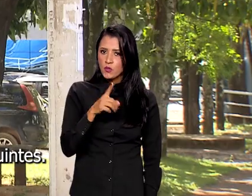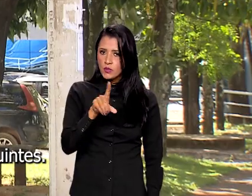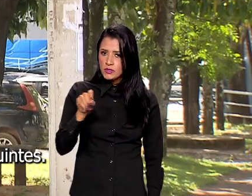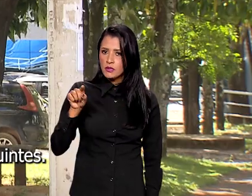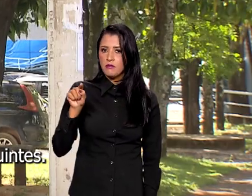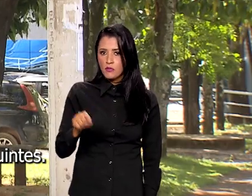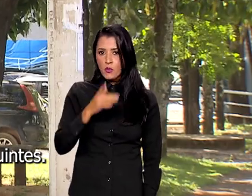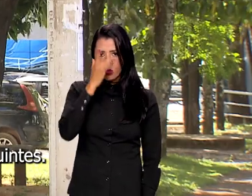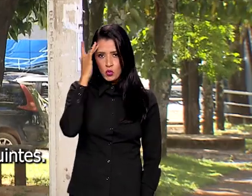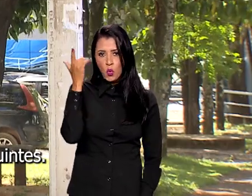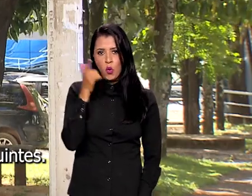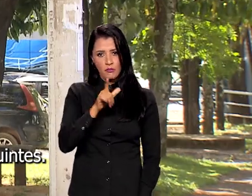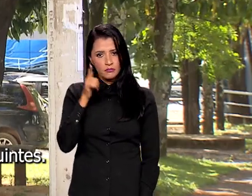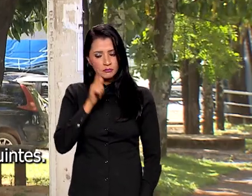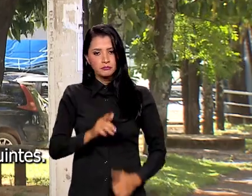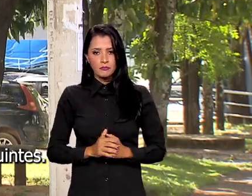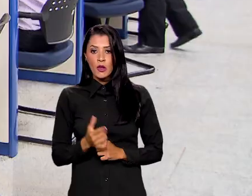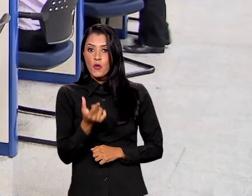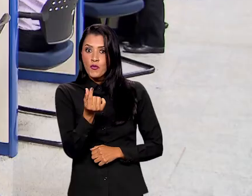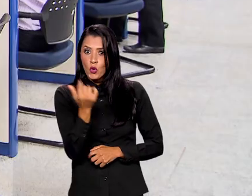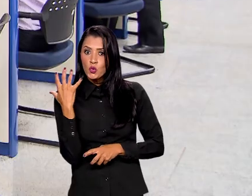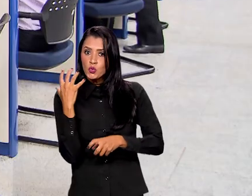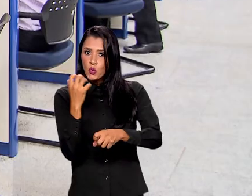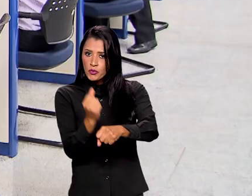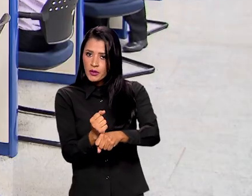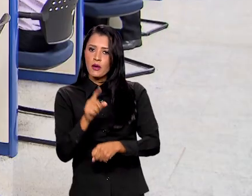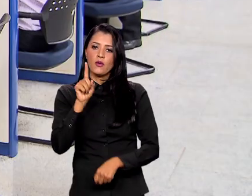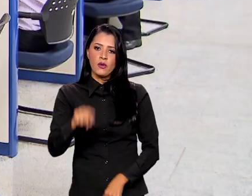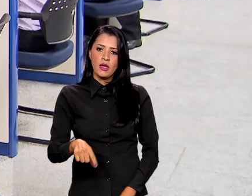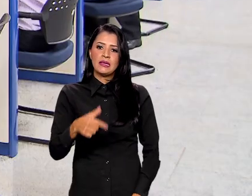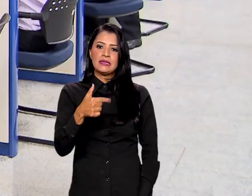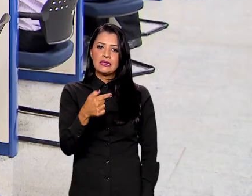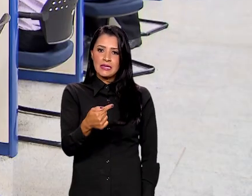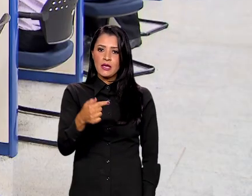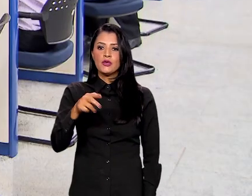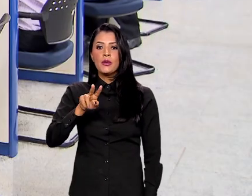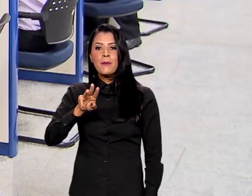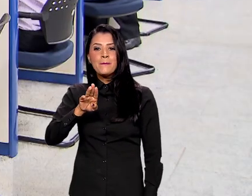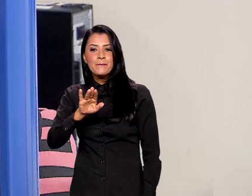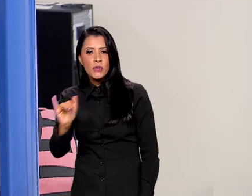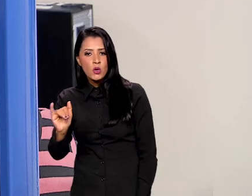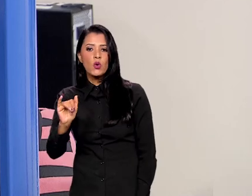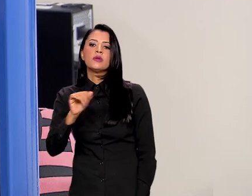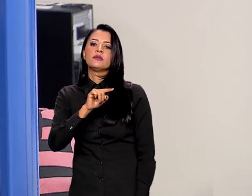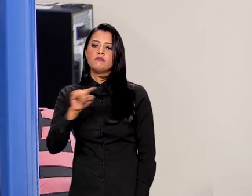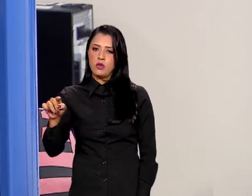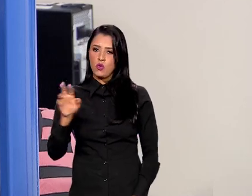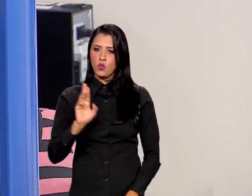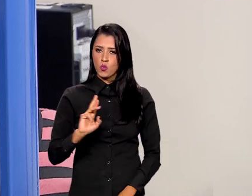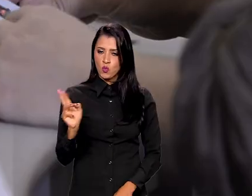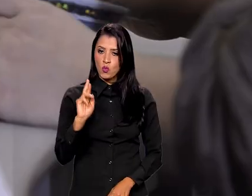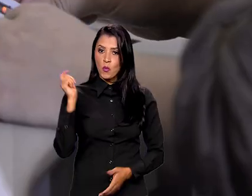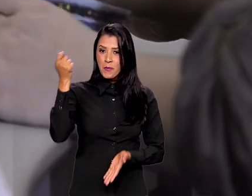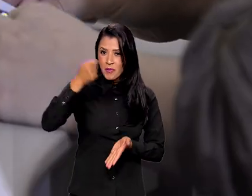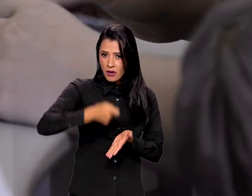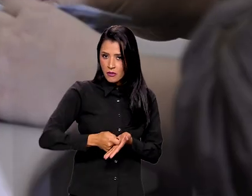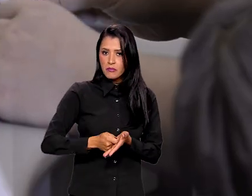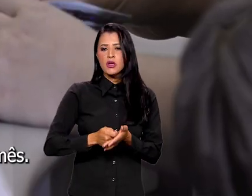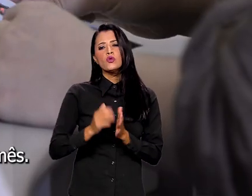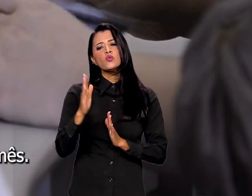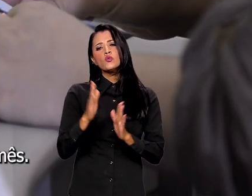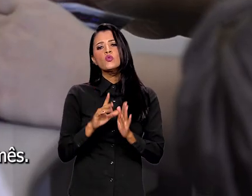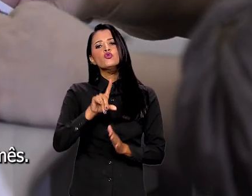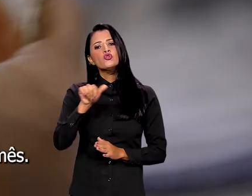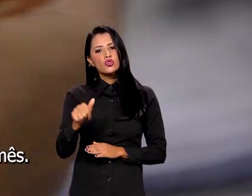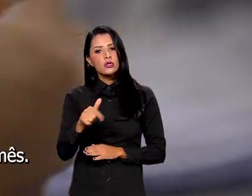milhões e 100 mil contribuintes. O valor total é de 7 bilhões e meio de reais. O pagamento da